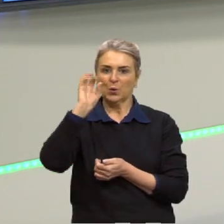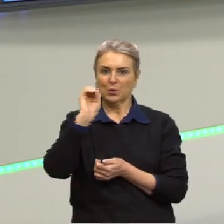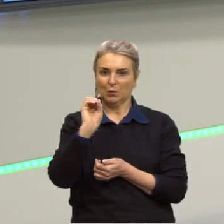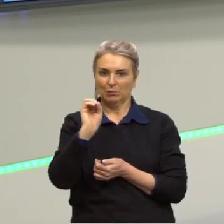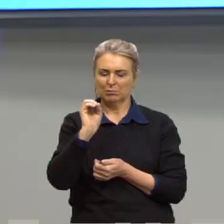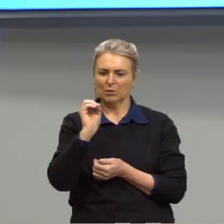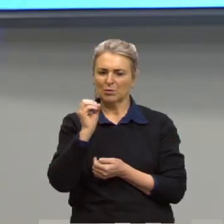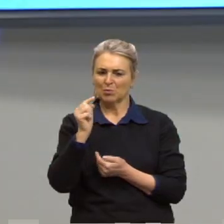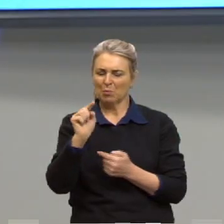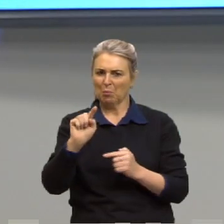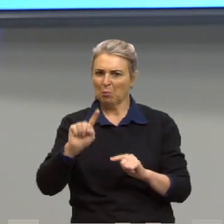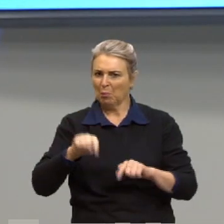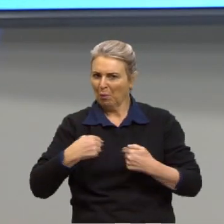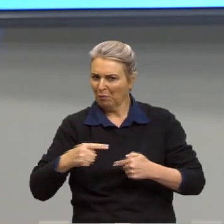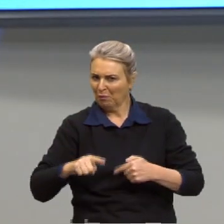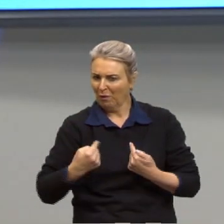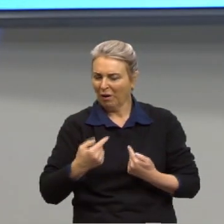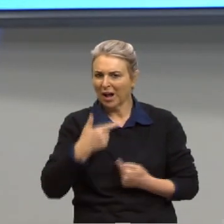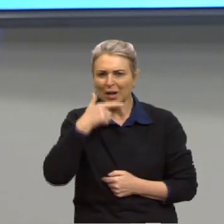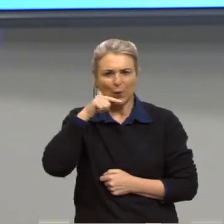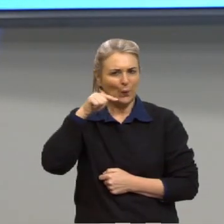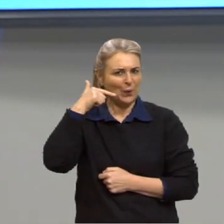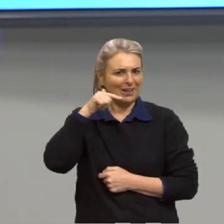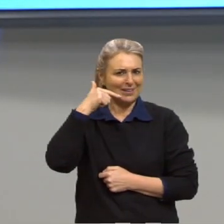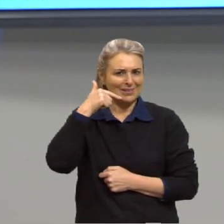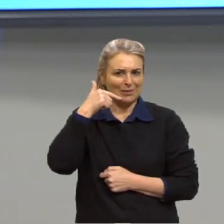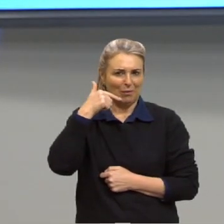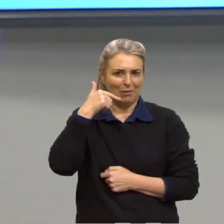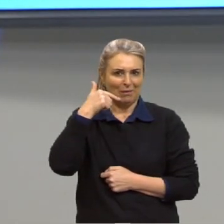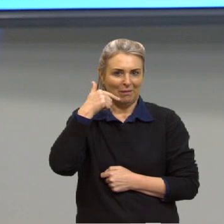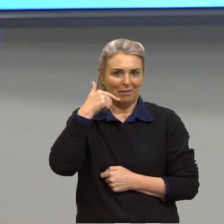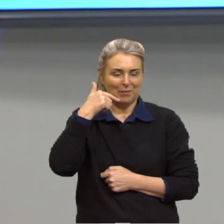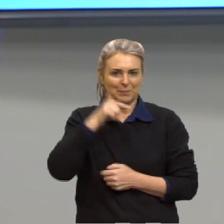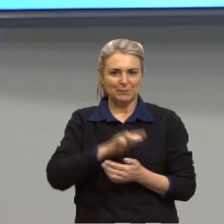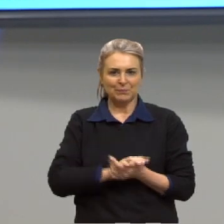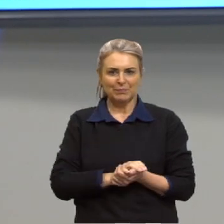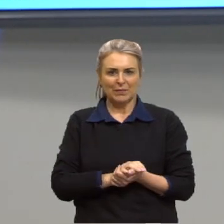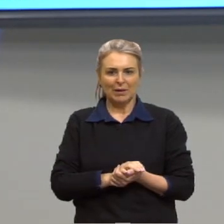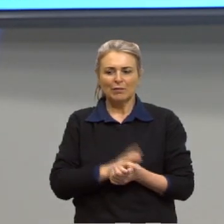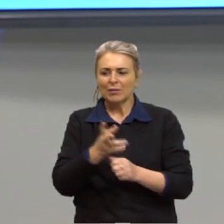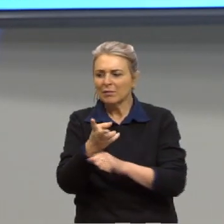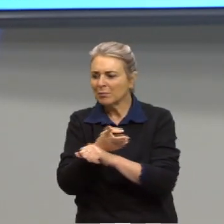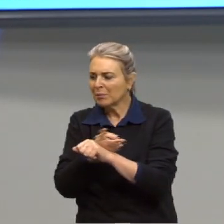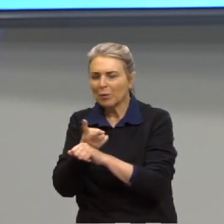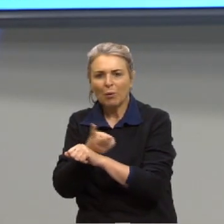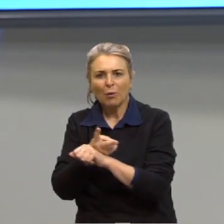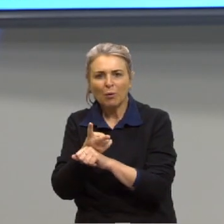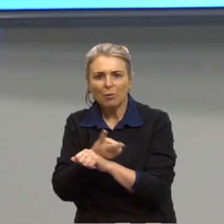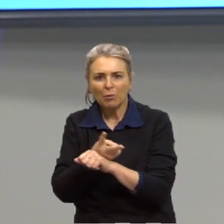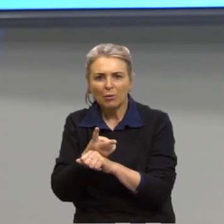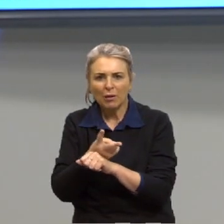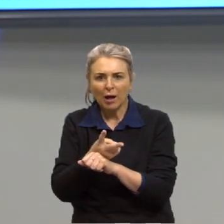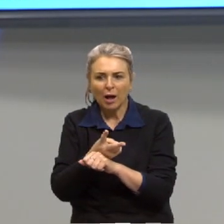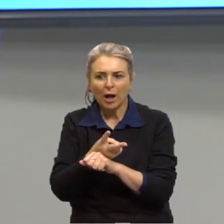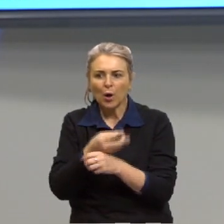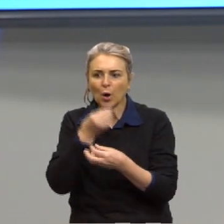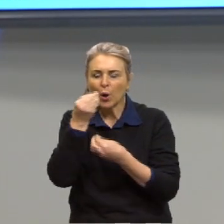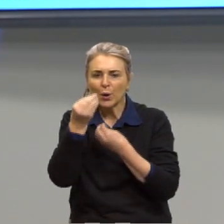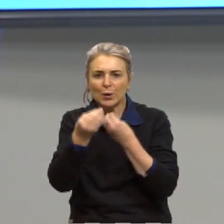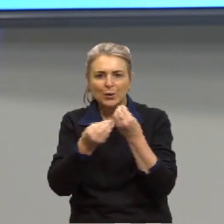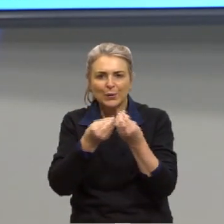provoca o riso. Já está ali no enunciado, né? Então, a gente vai ter que procurar qual é o recurso,